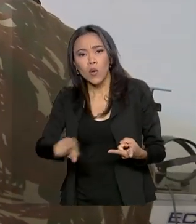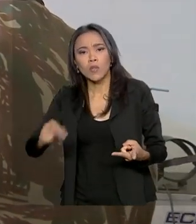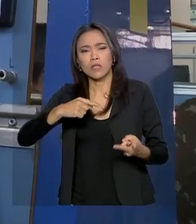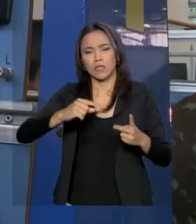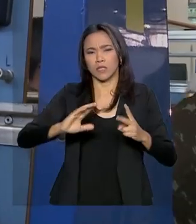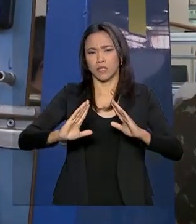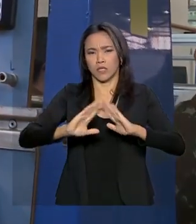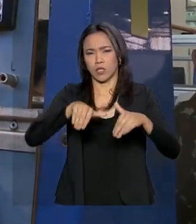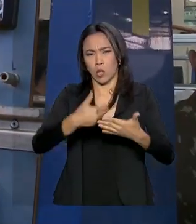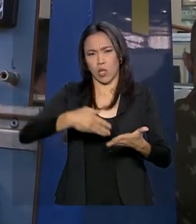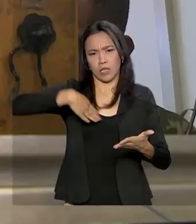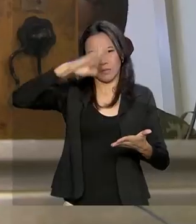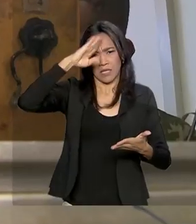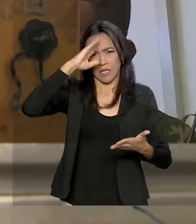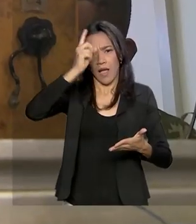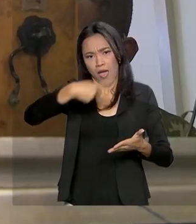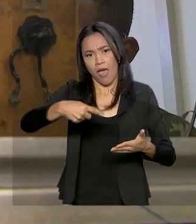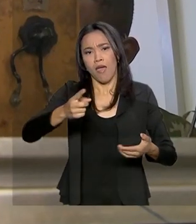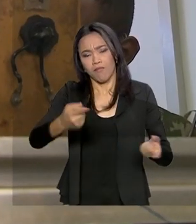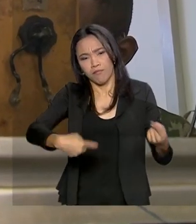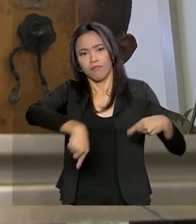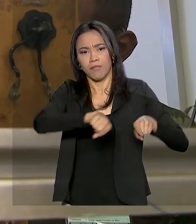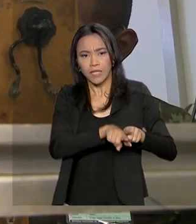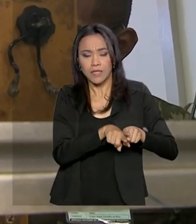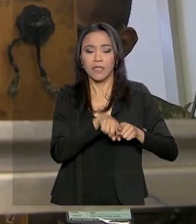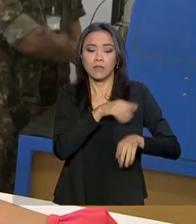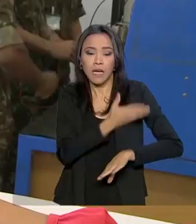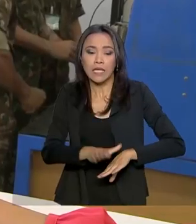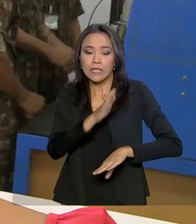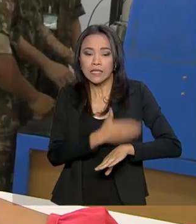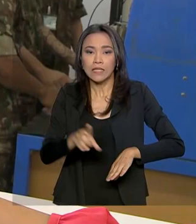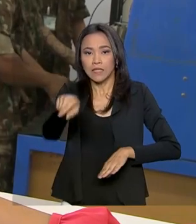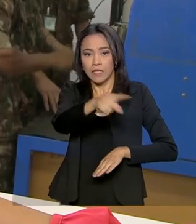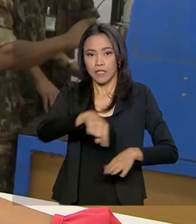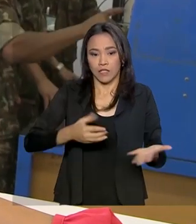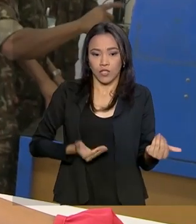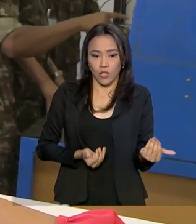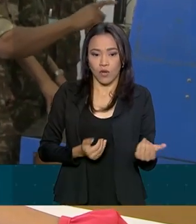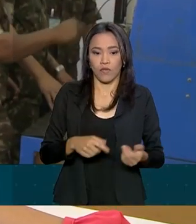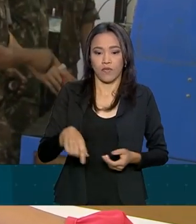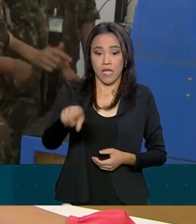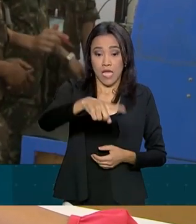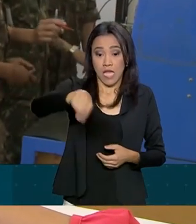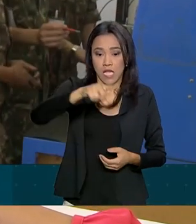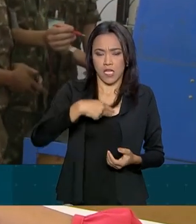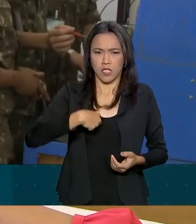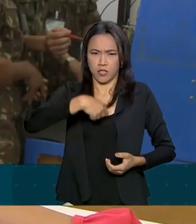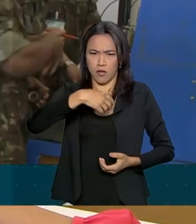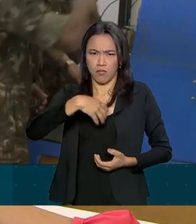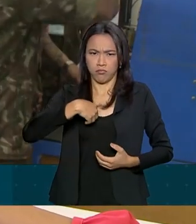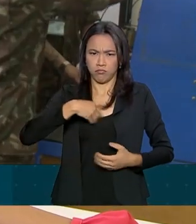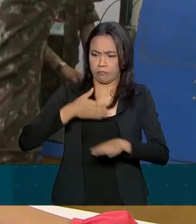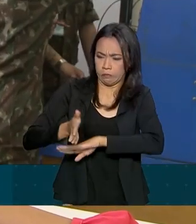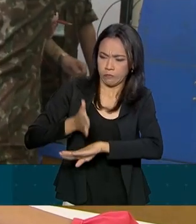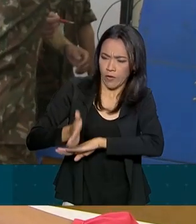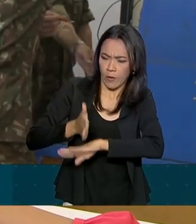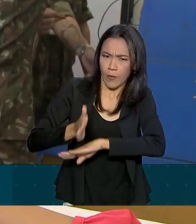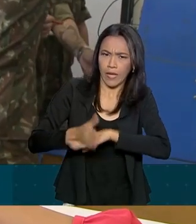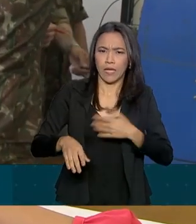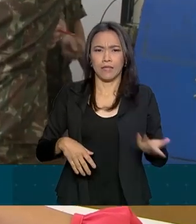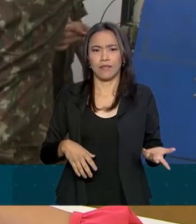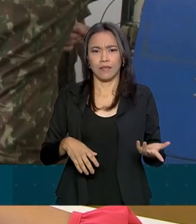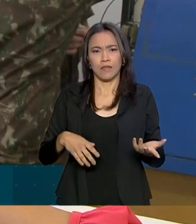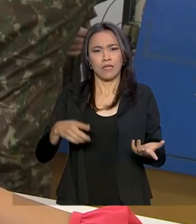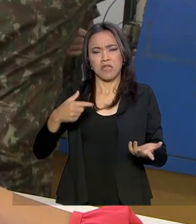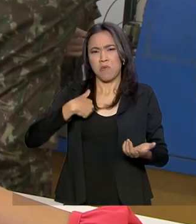militares são parceiras na capacitação desses jovens. Os militares são bem mais disciplinados, são mais assíduos, então a gente